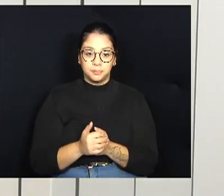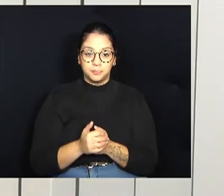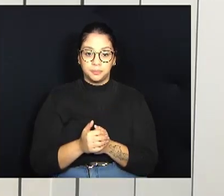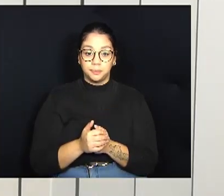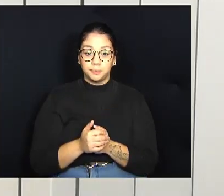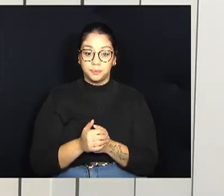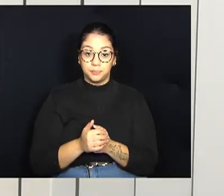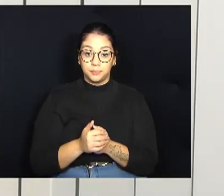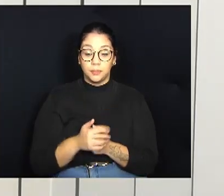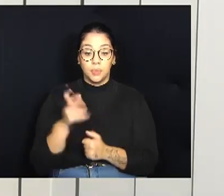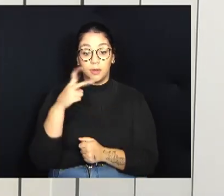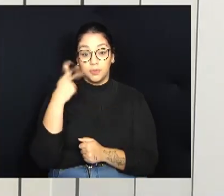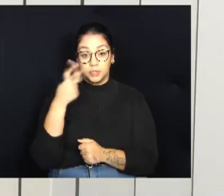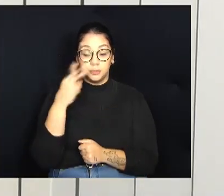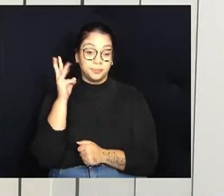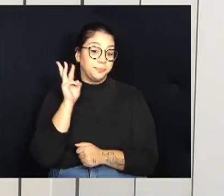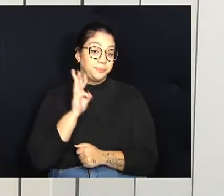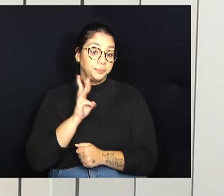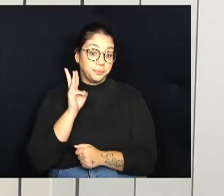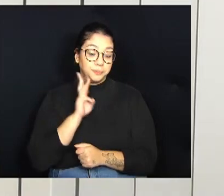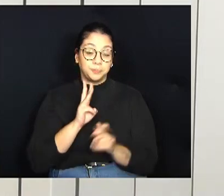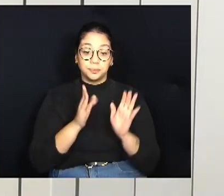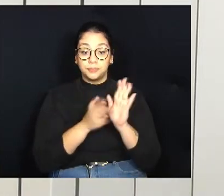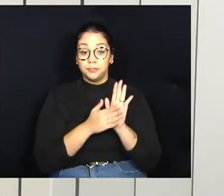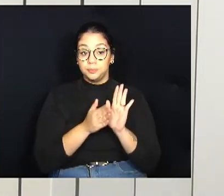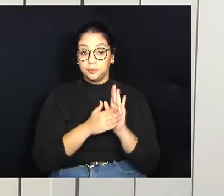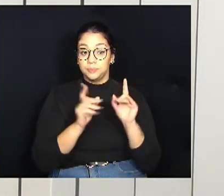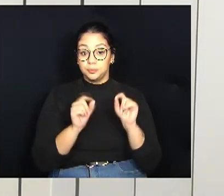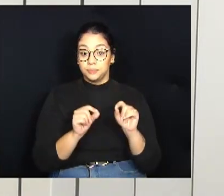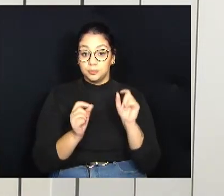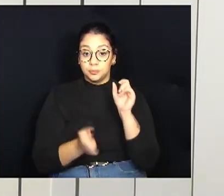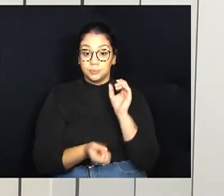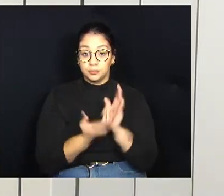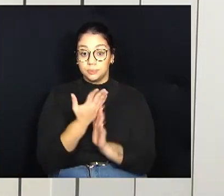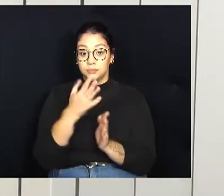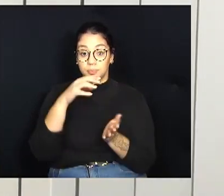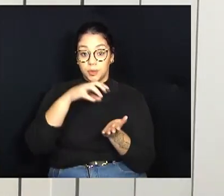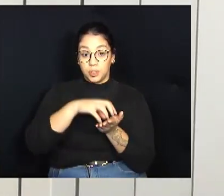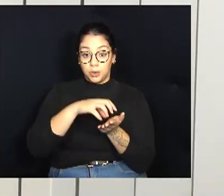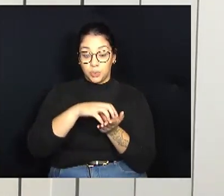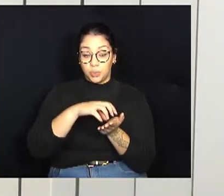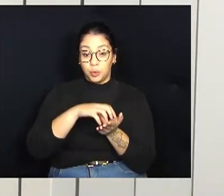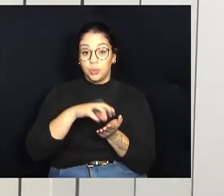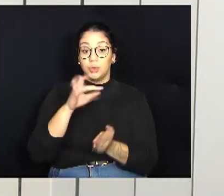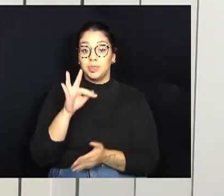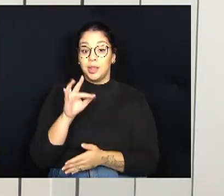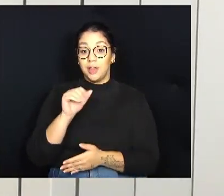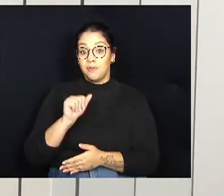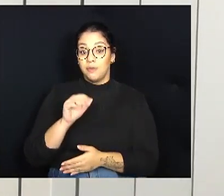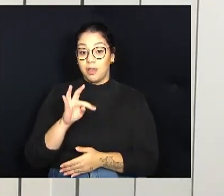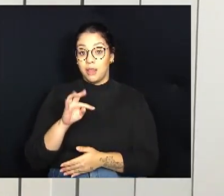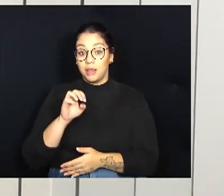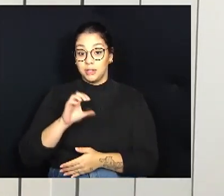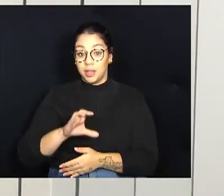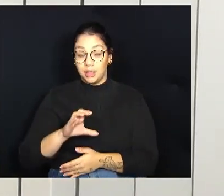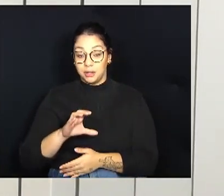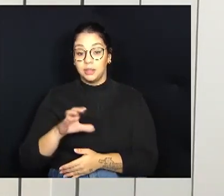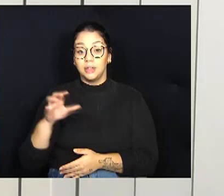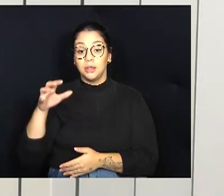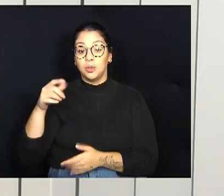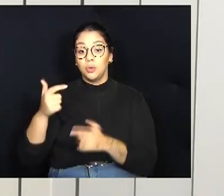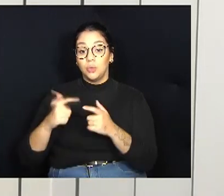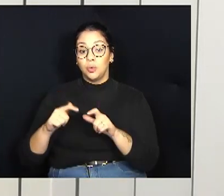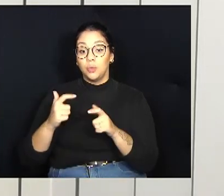O vereador Cecílio Santos propõe a instalação de uma unidade da FATEC no bairro Vila Formosa,